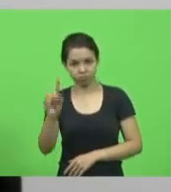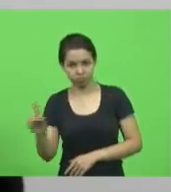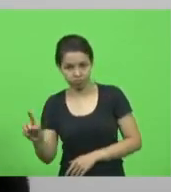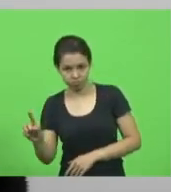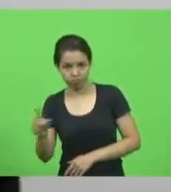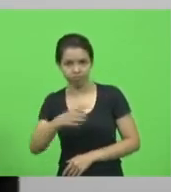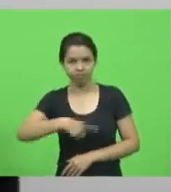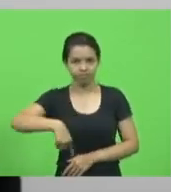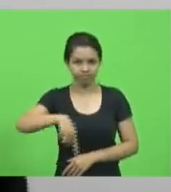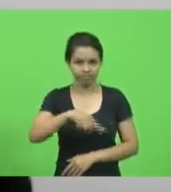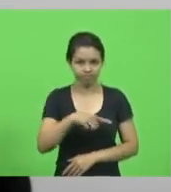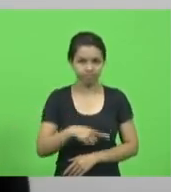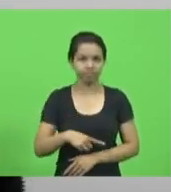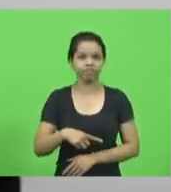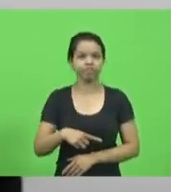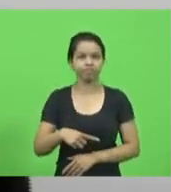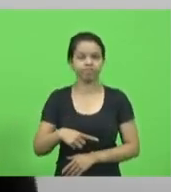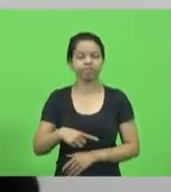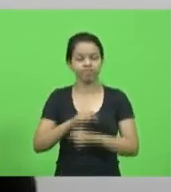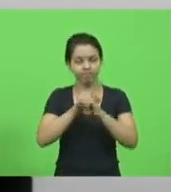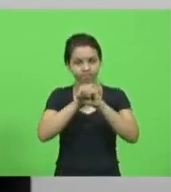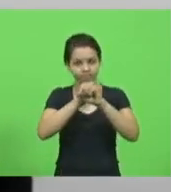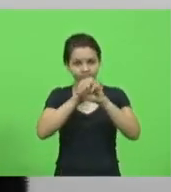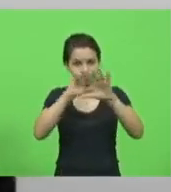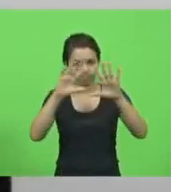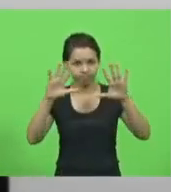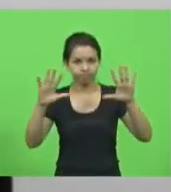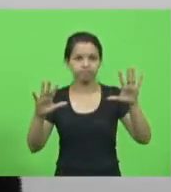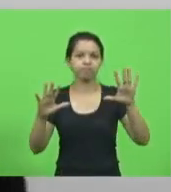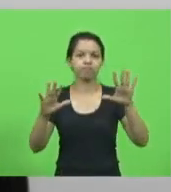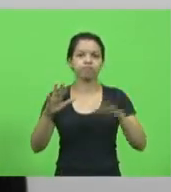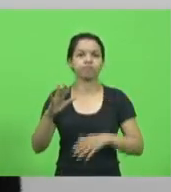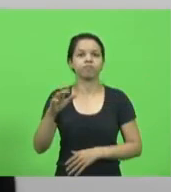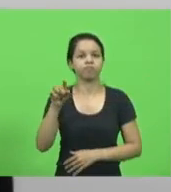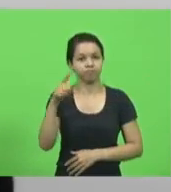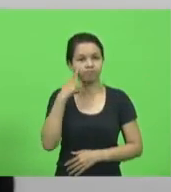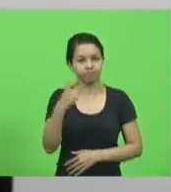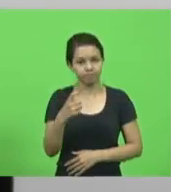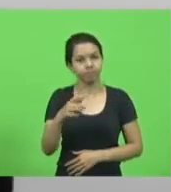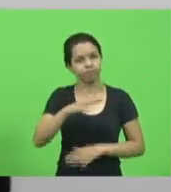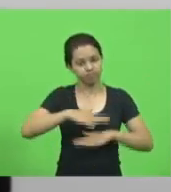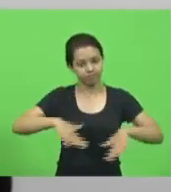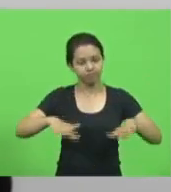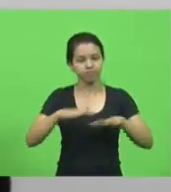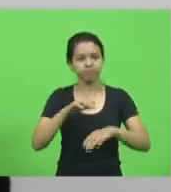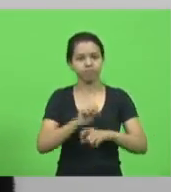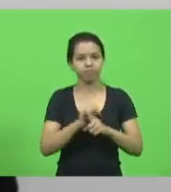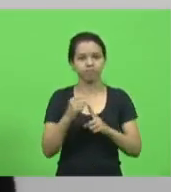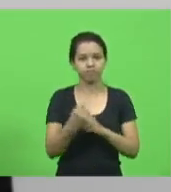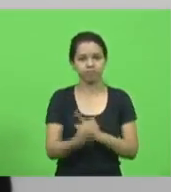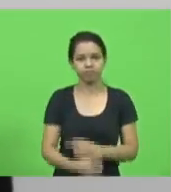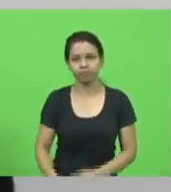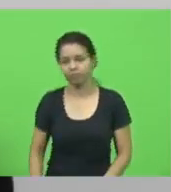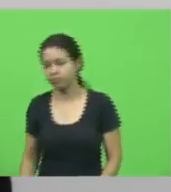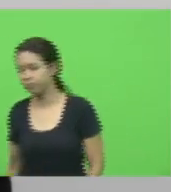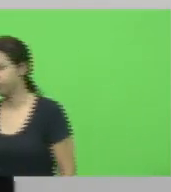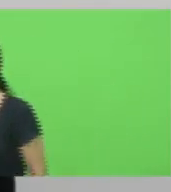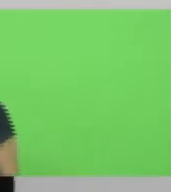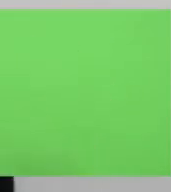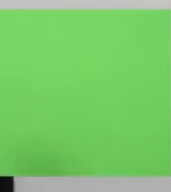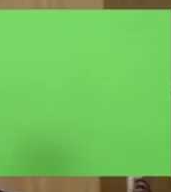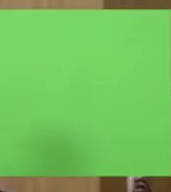aqueles esclarecimentos que é não só do seu interesse, mas de toda a sociedade catarinense. Obrigado, senhor presidente.